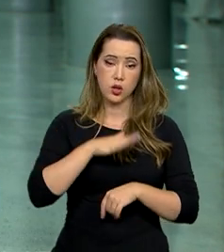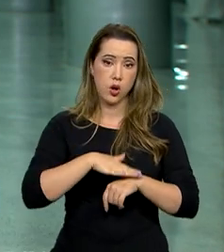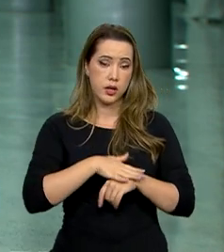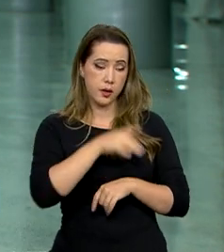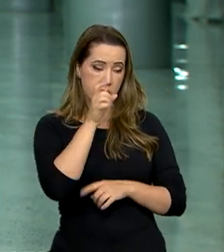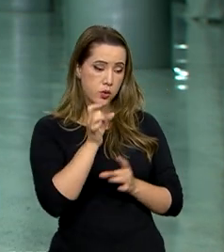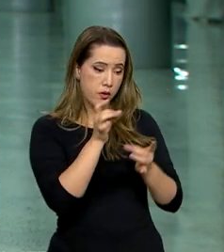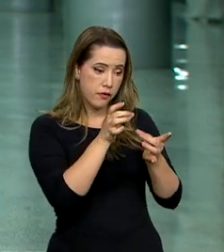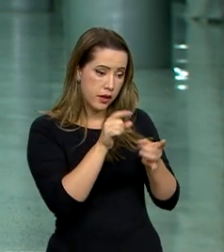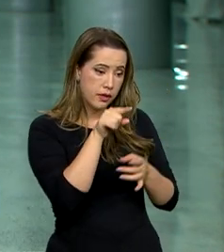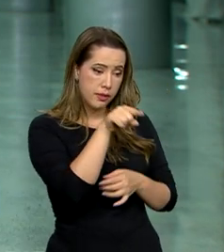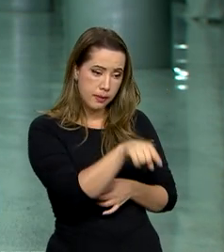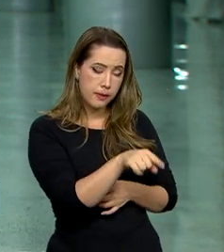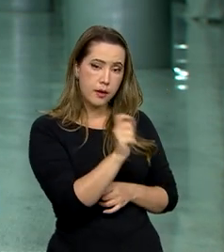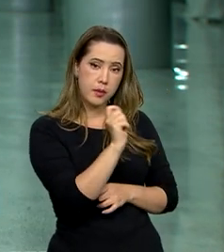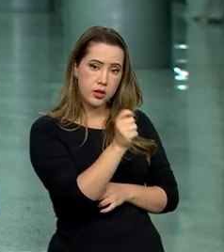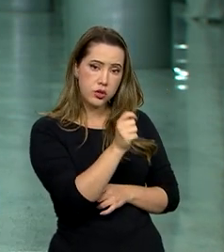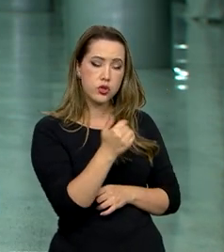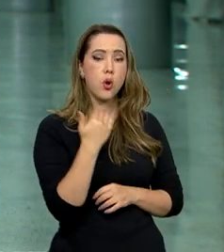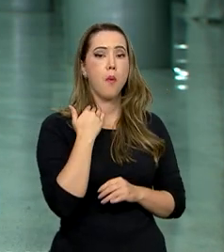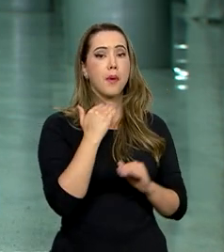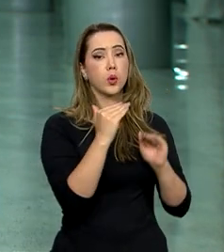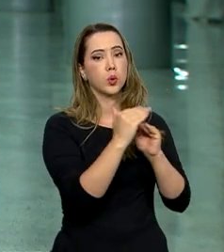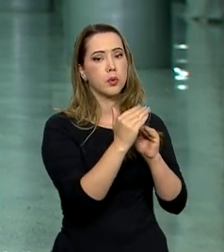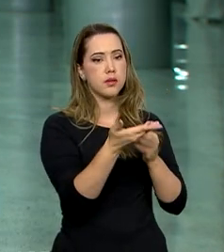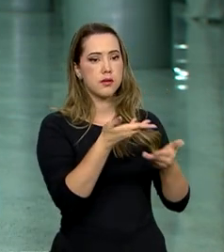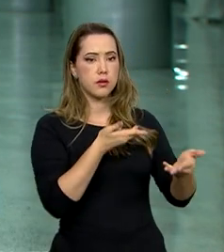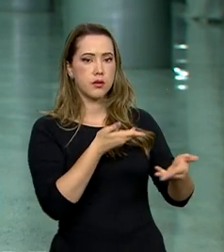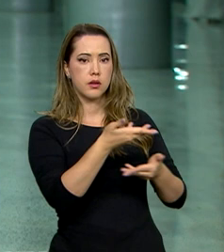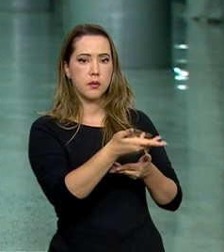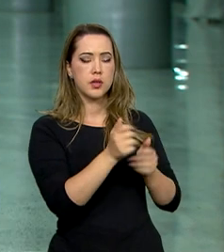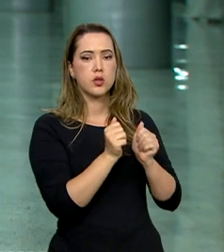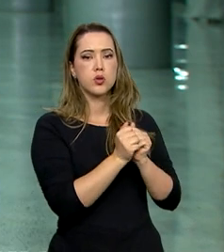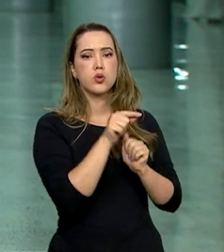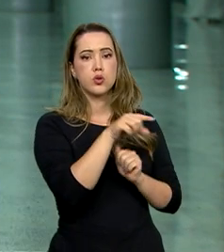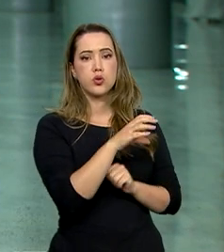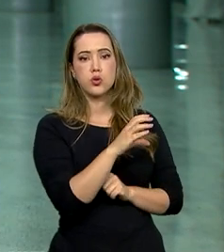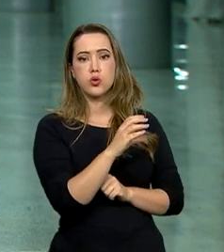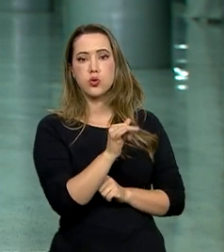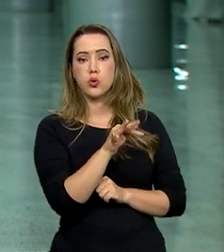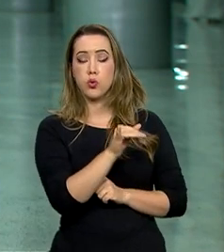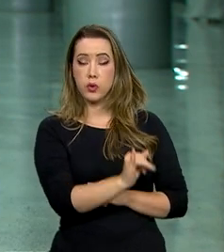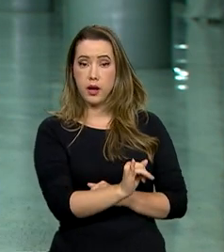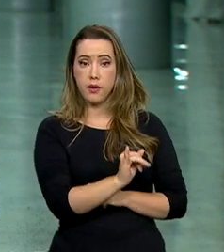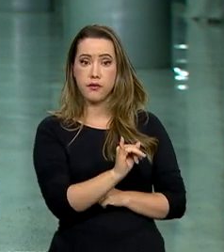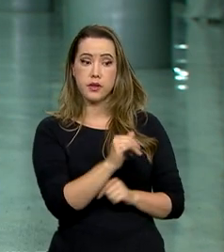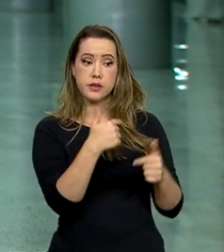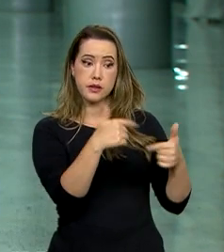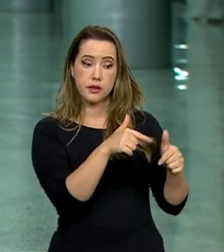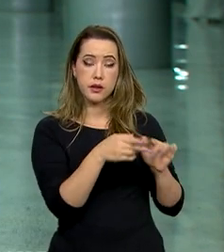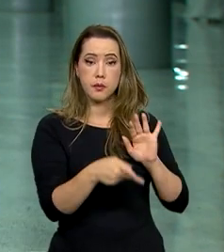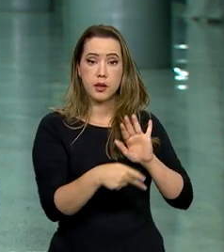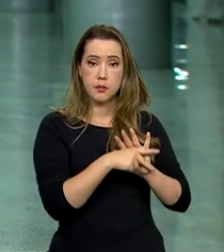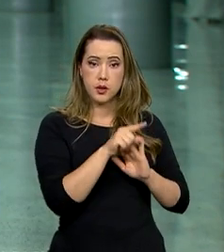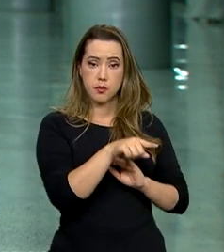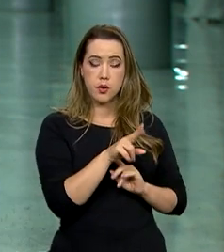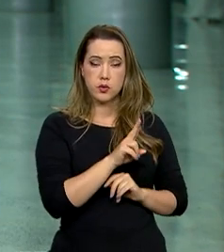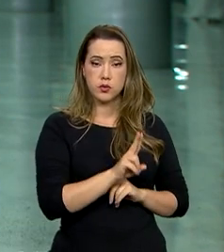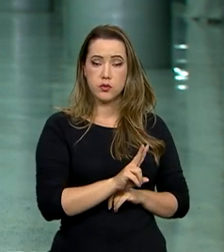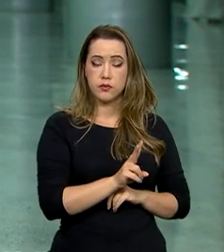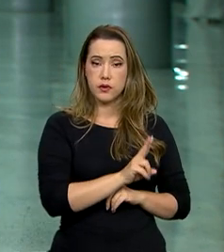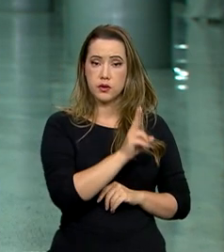Argentina, o Banco do Brasil fará a intermediação juntamente com o CAF. Essa operação vai valer